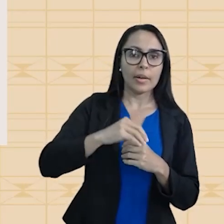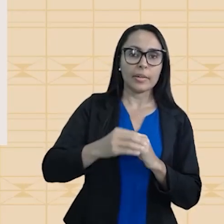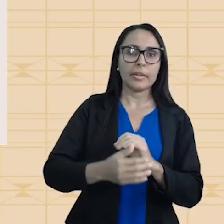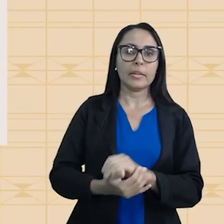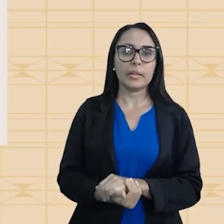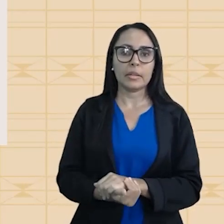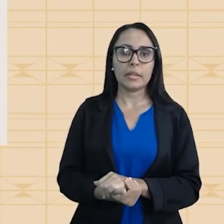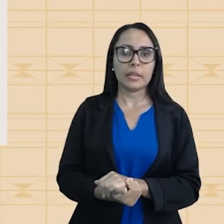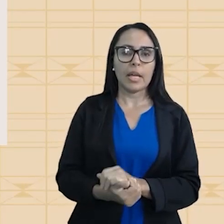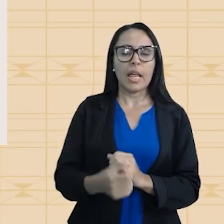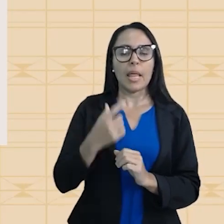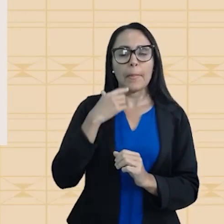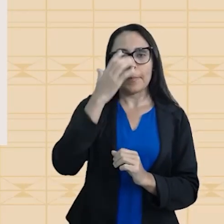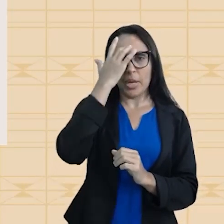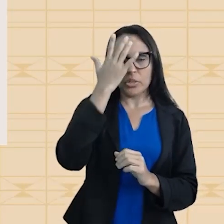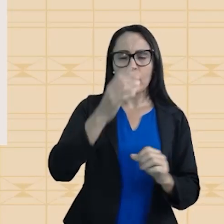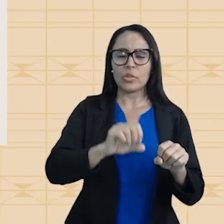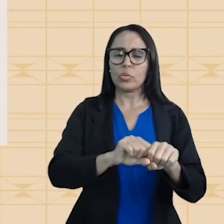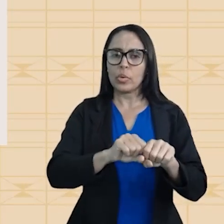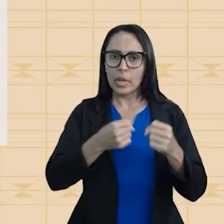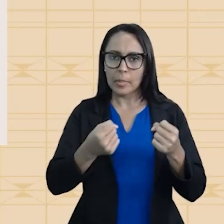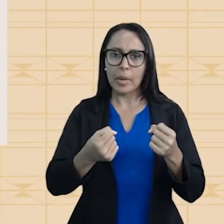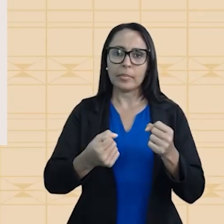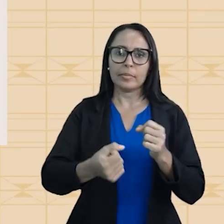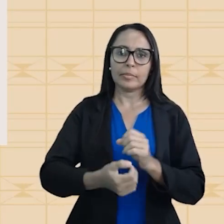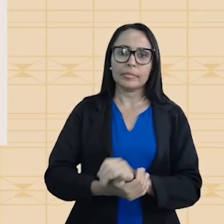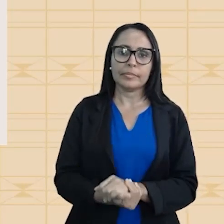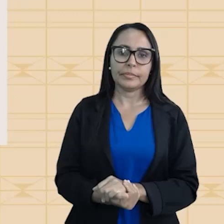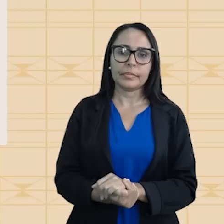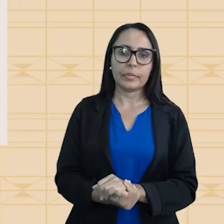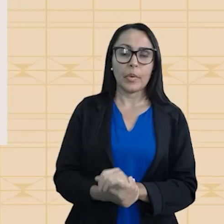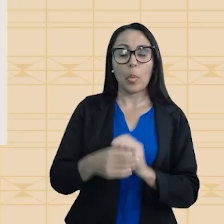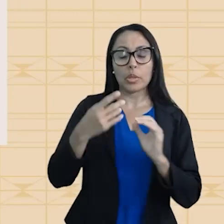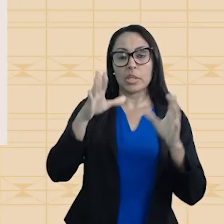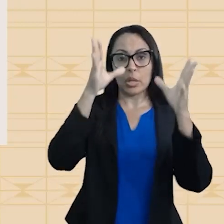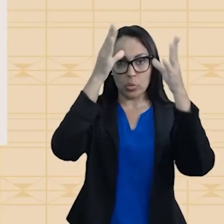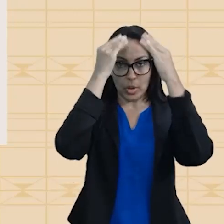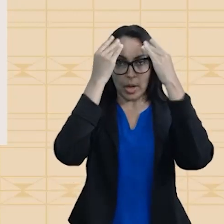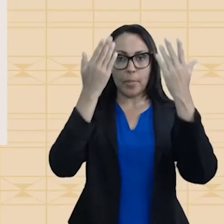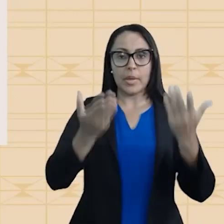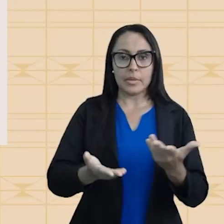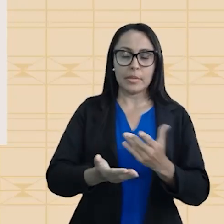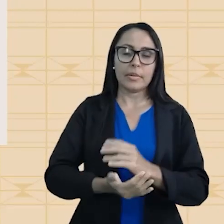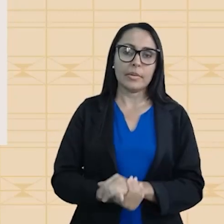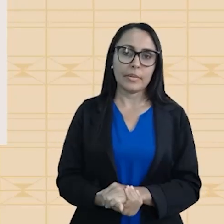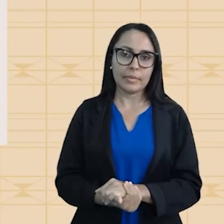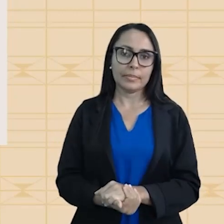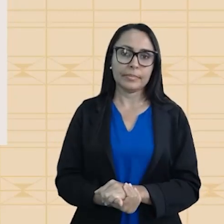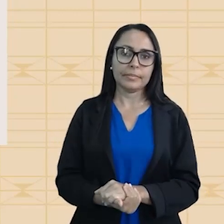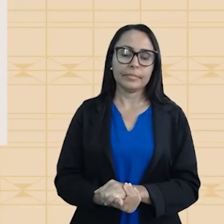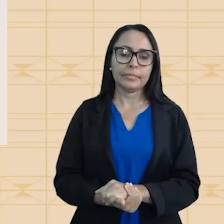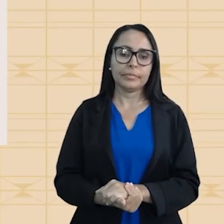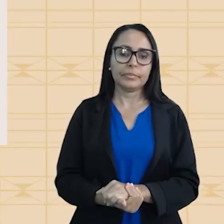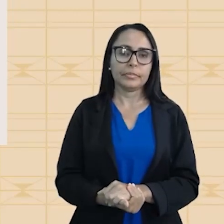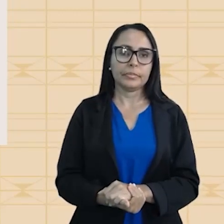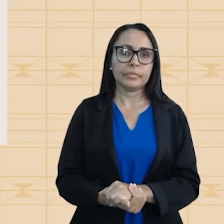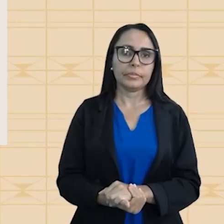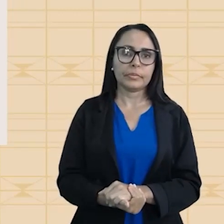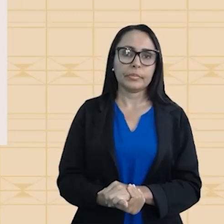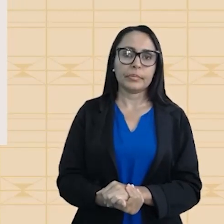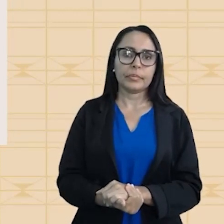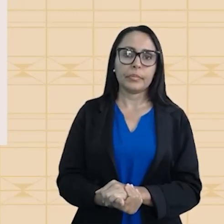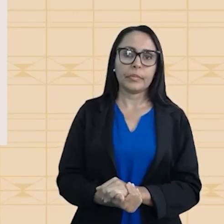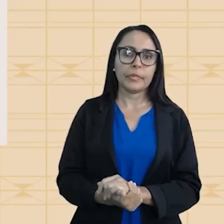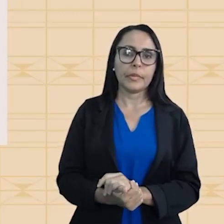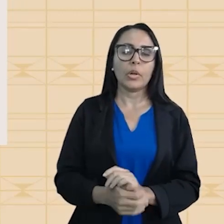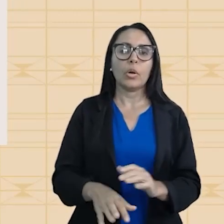ela é mais fácil quebrar. Tá bom? Coloque isso na sua cabeça. É mais fácil quebrar. Tudo tranquilo? E